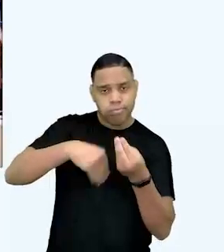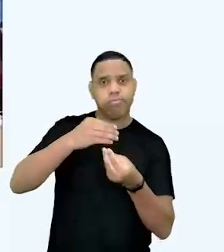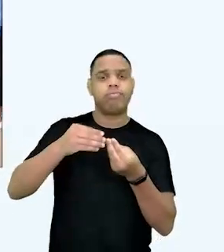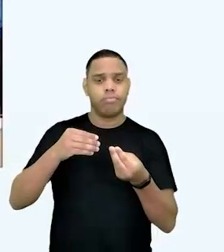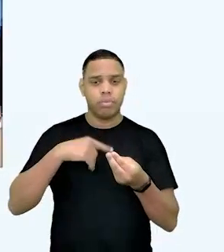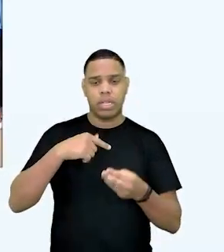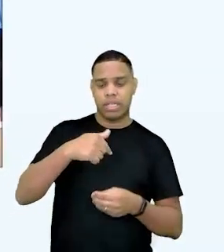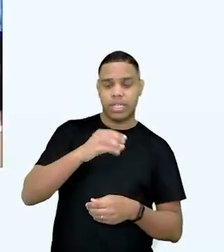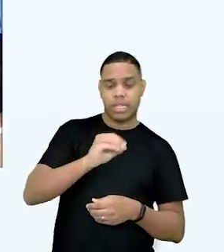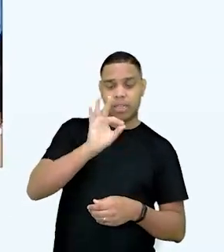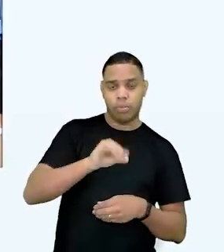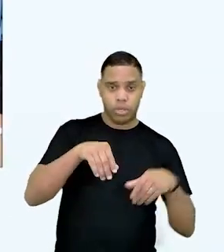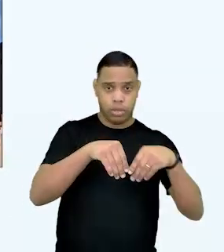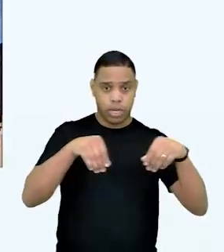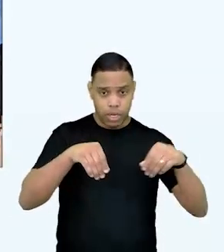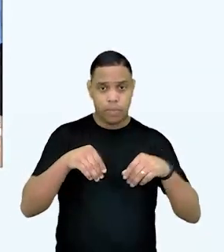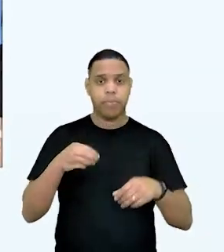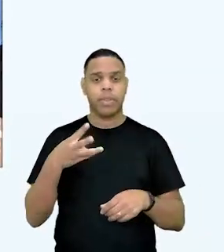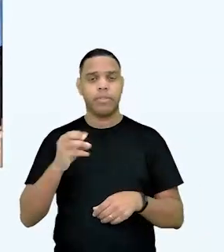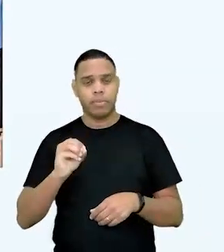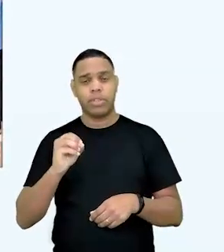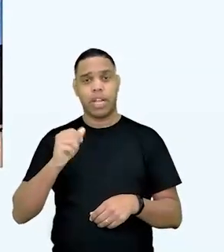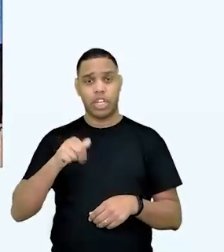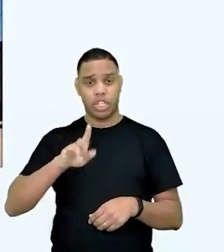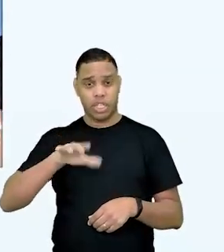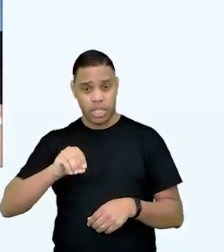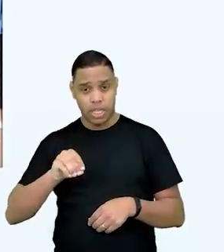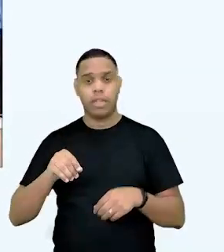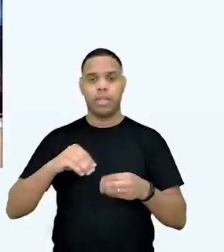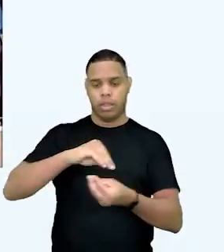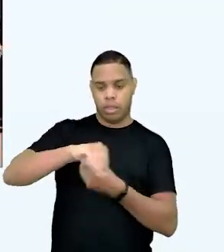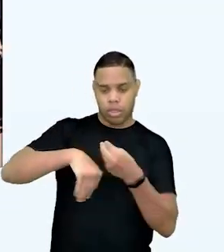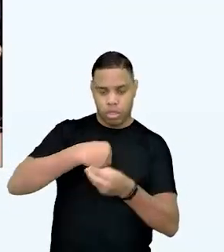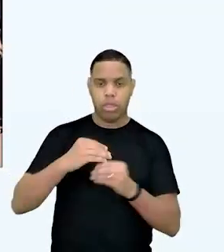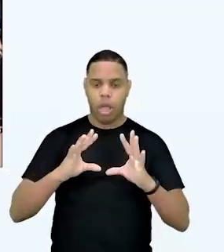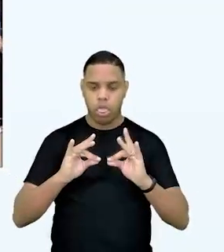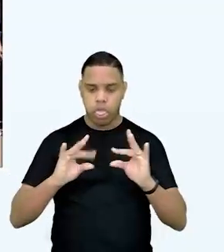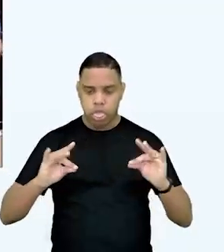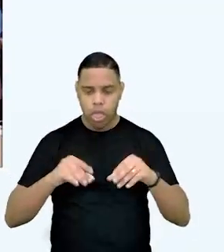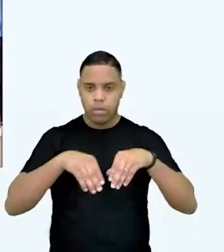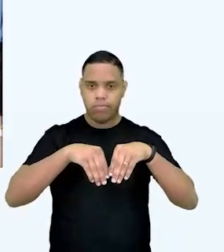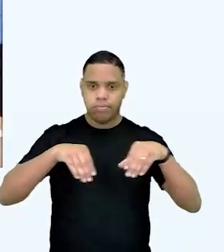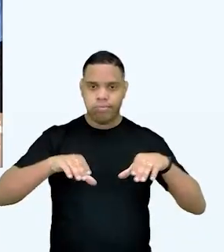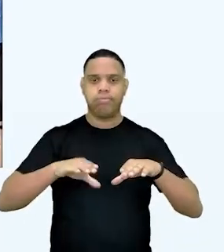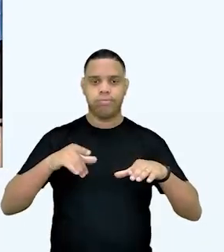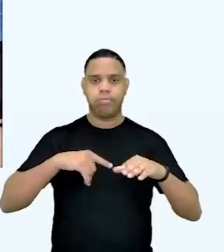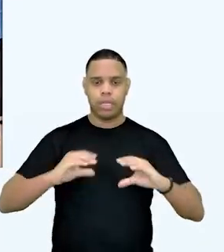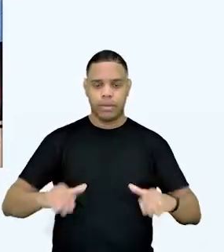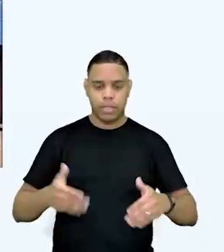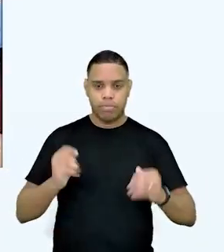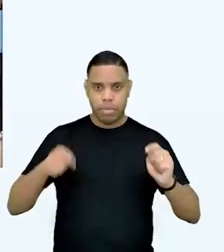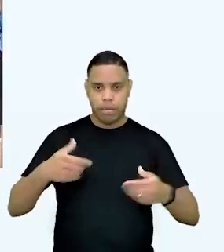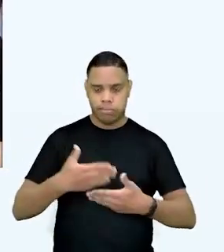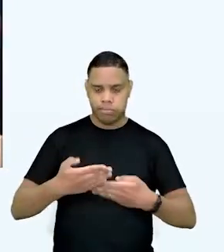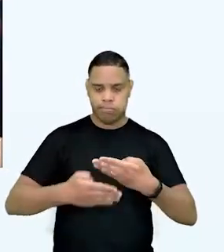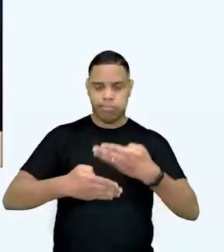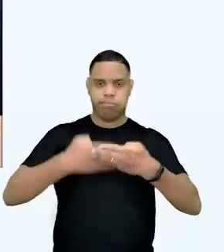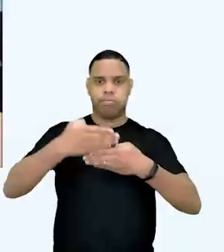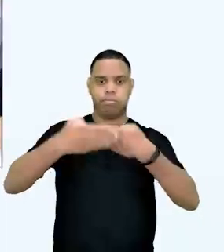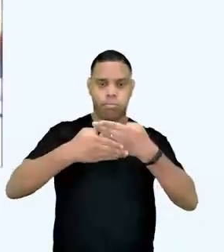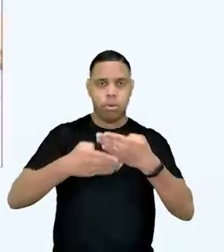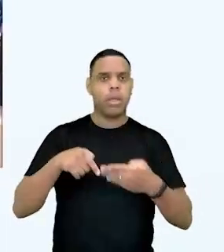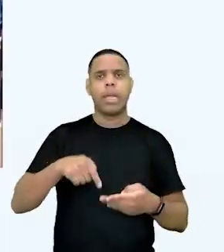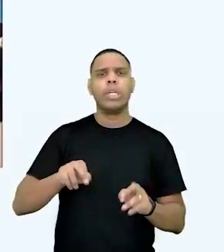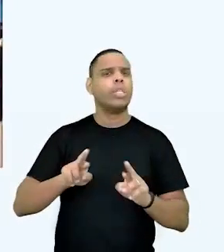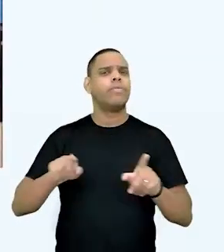né, tem que ser 70% areia e 30% argila, para dar a proporção estrutural, né. E